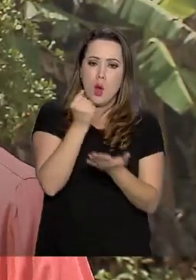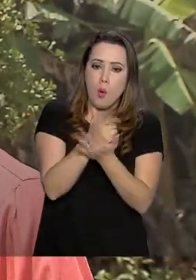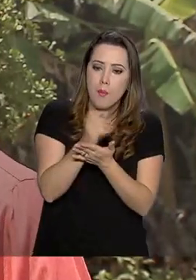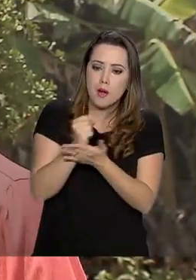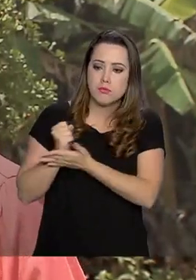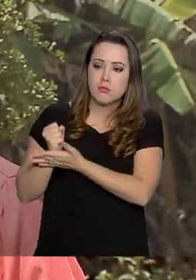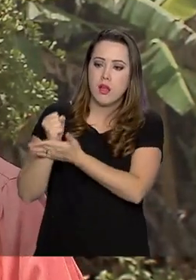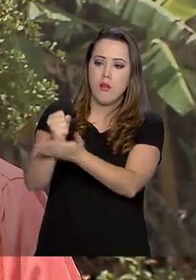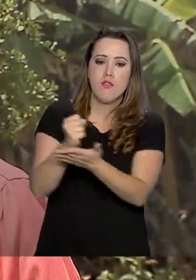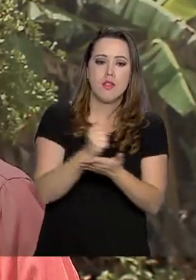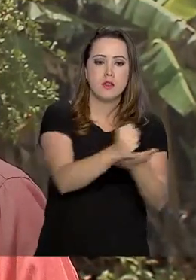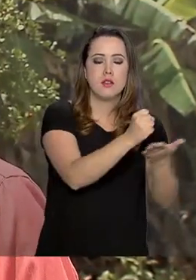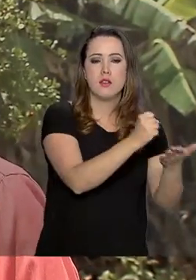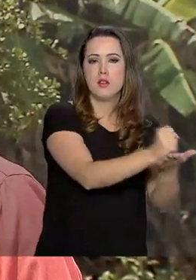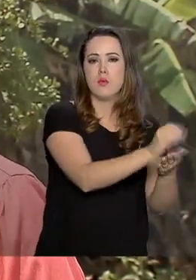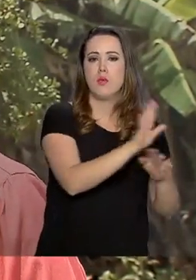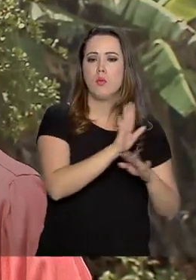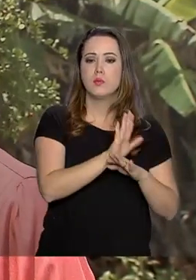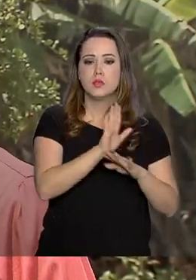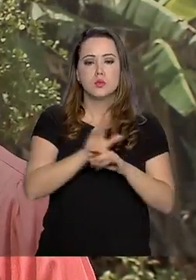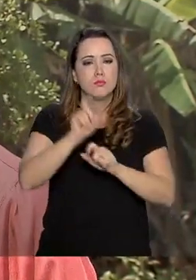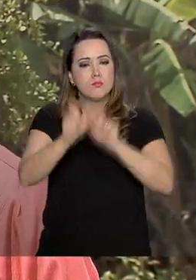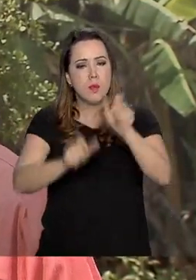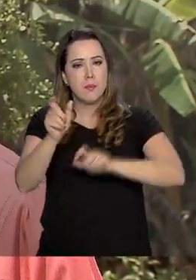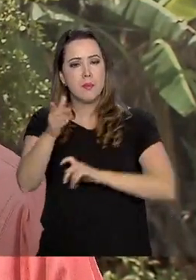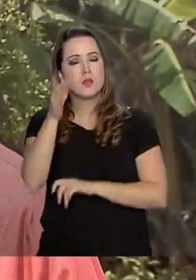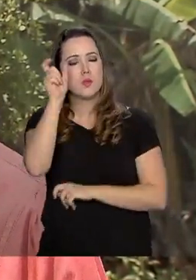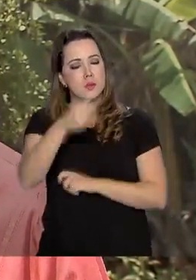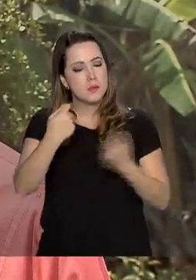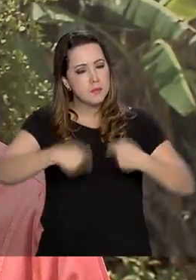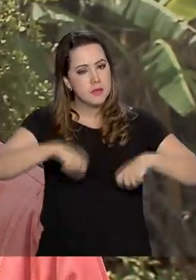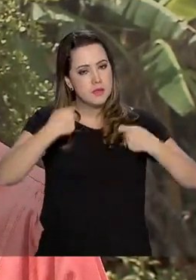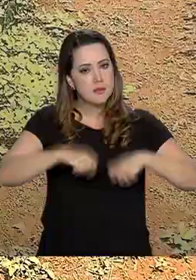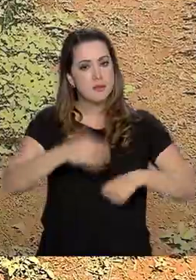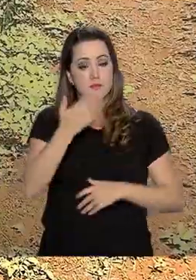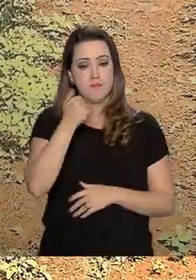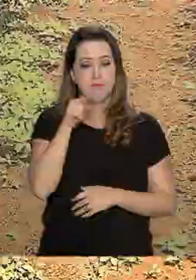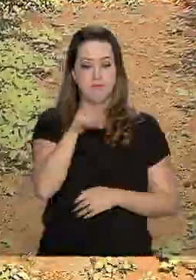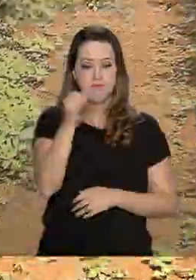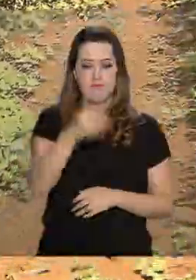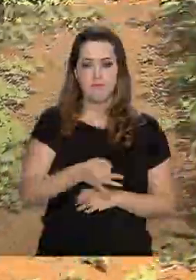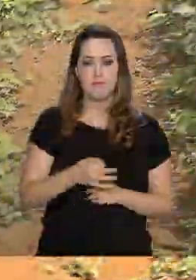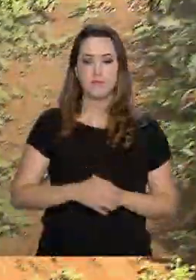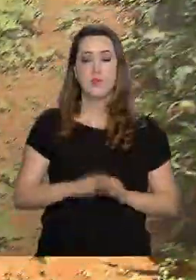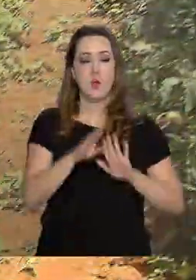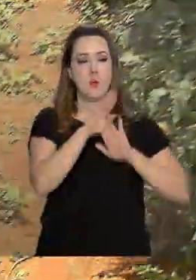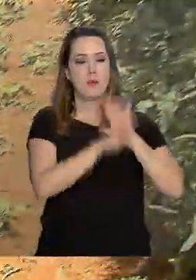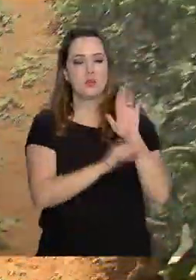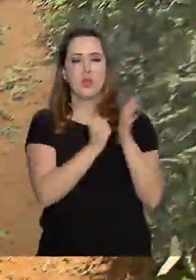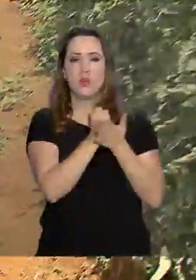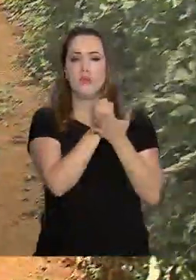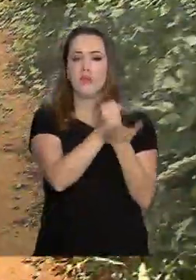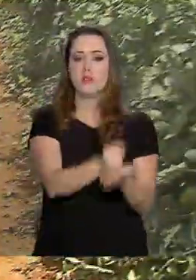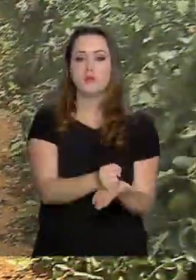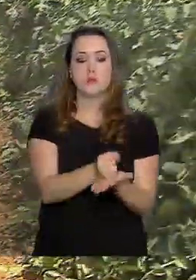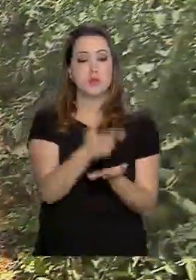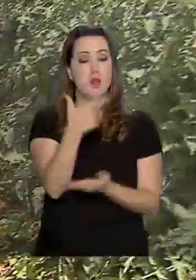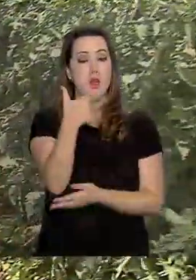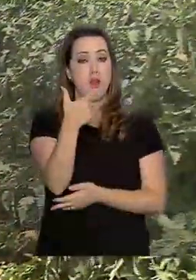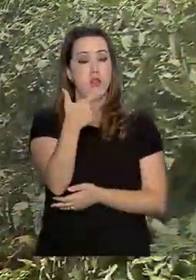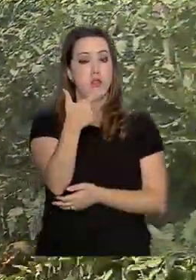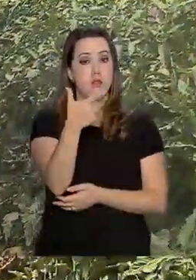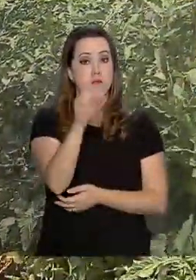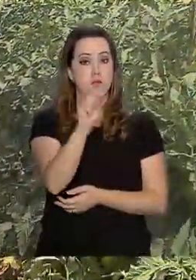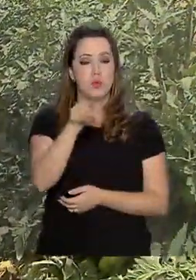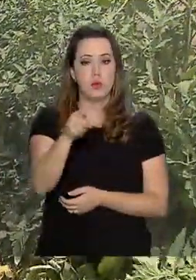entidades socioassistenciais e vão alimentar pessoas que necessitam desse alimento. Para o projeto foram disponibilizados R$ 28